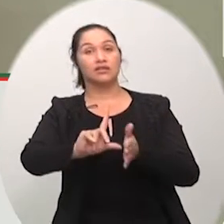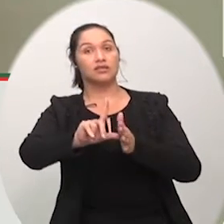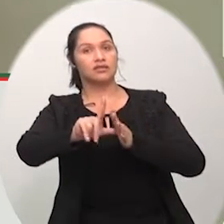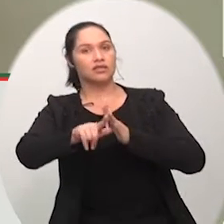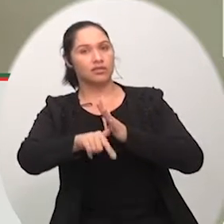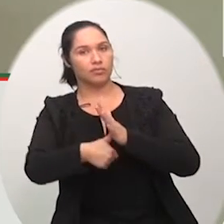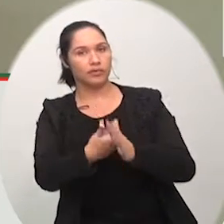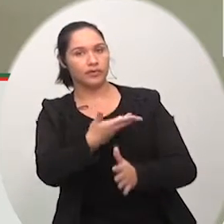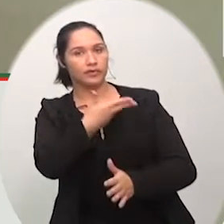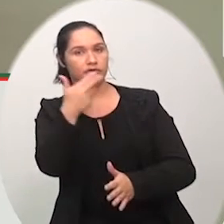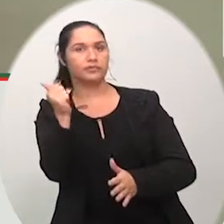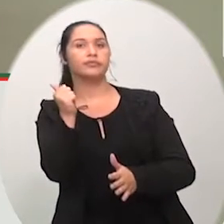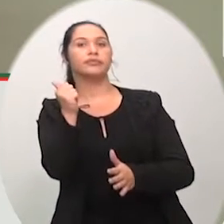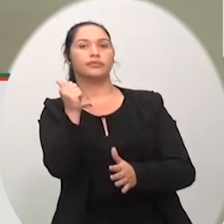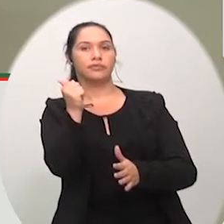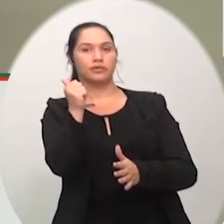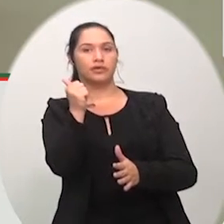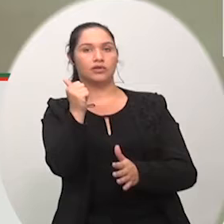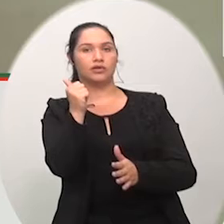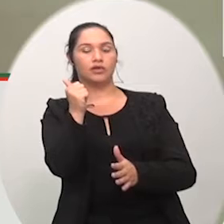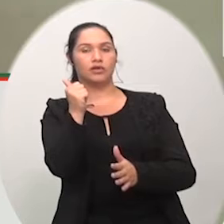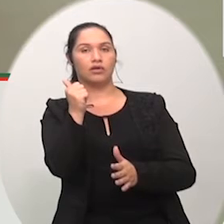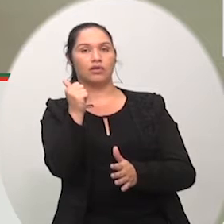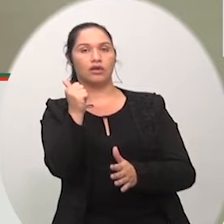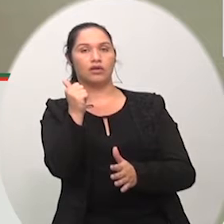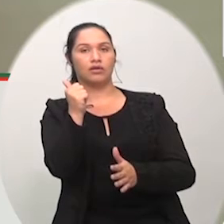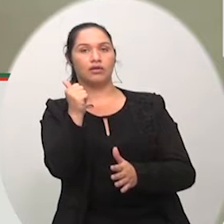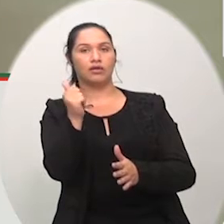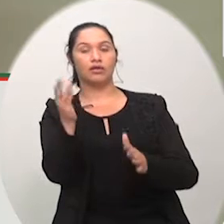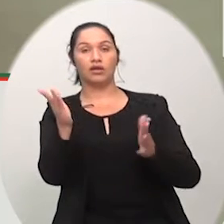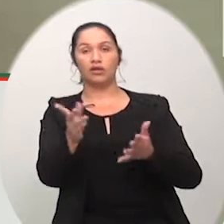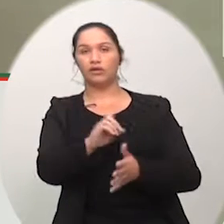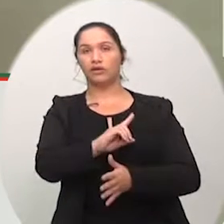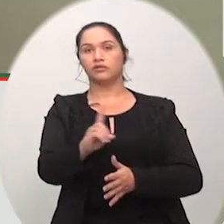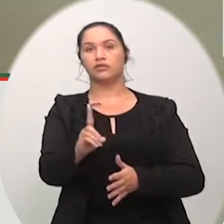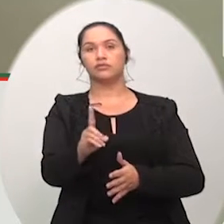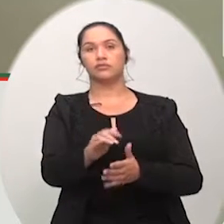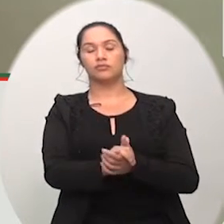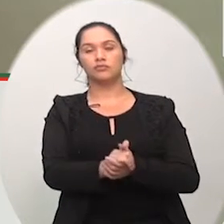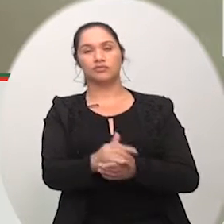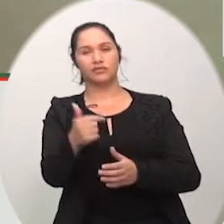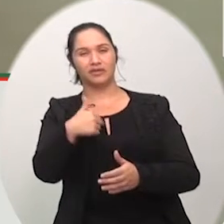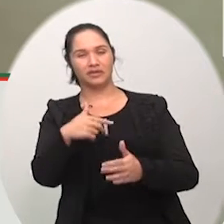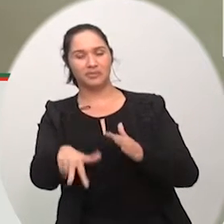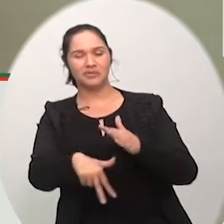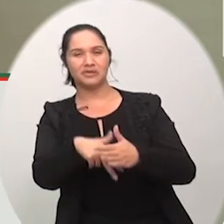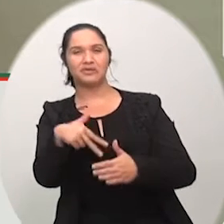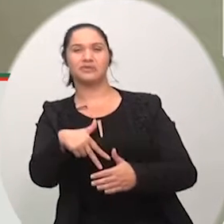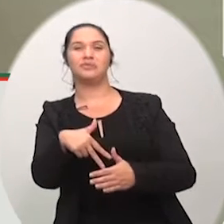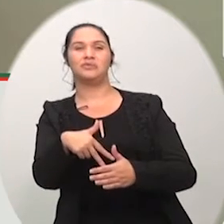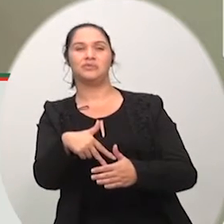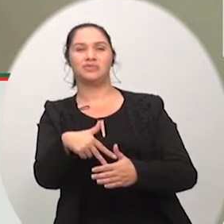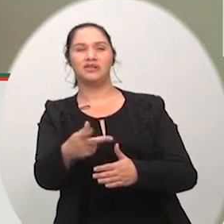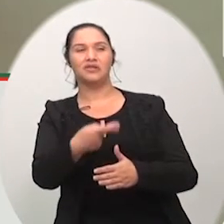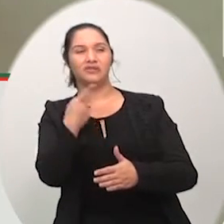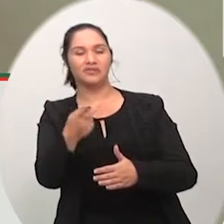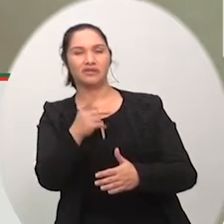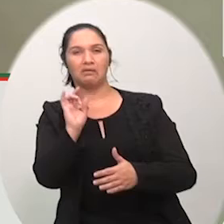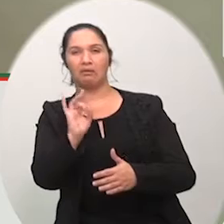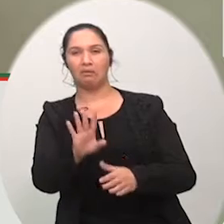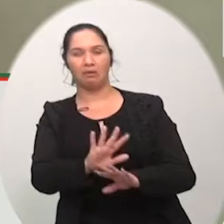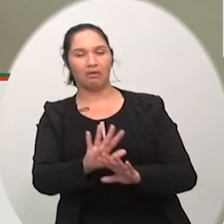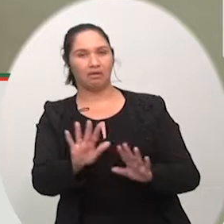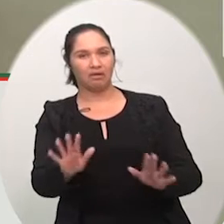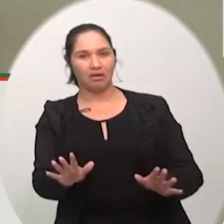mas hoje vamos aprovar o projeto da maneira que foi construído é ruim eu subir nessa tribuna e falar isso vereador é ruim é